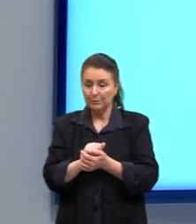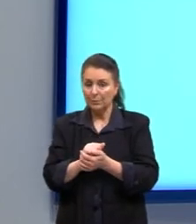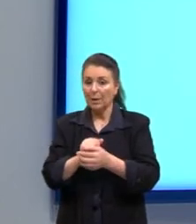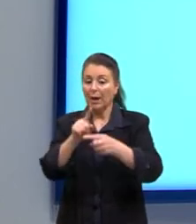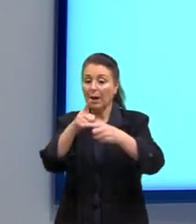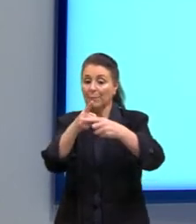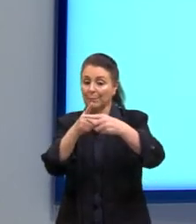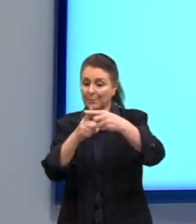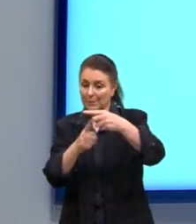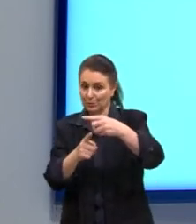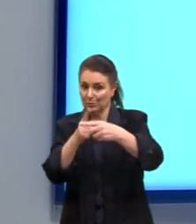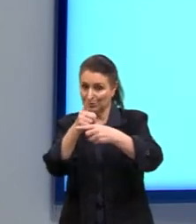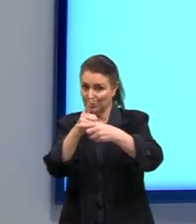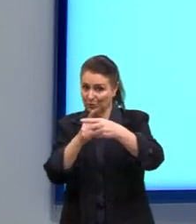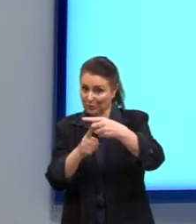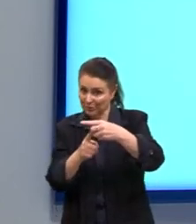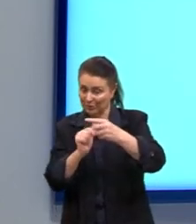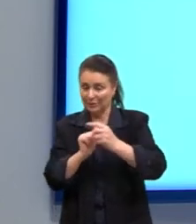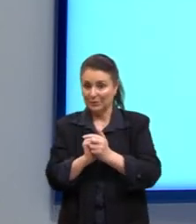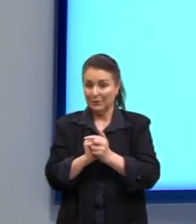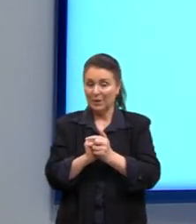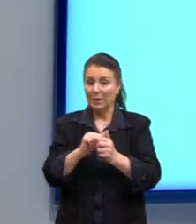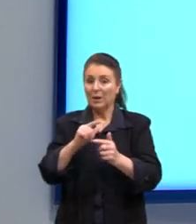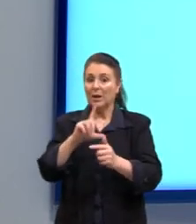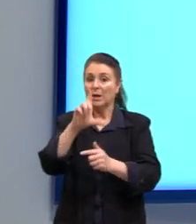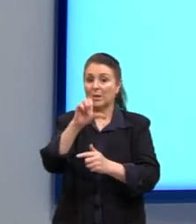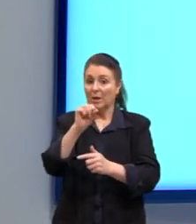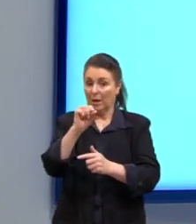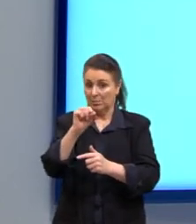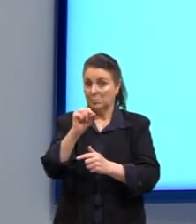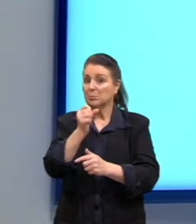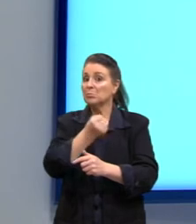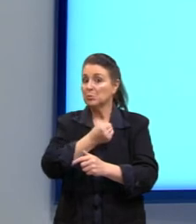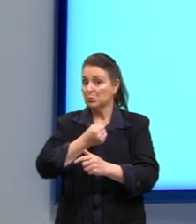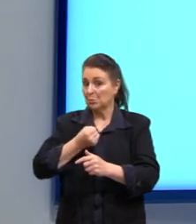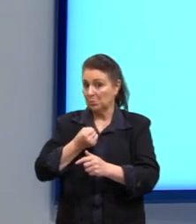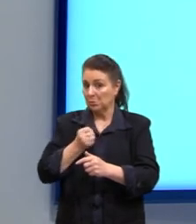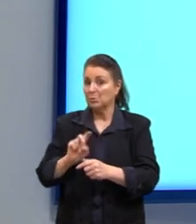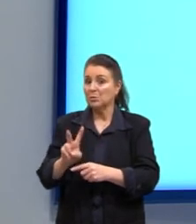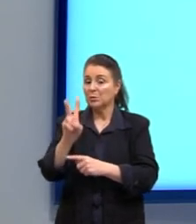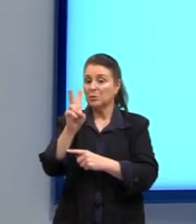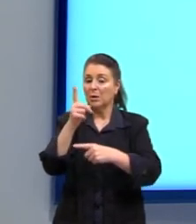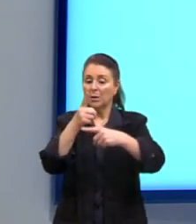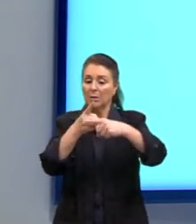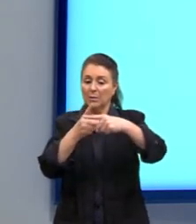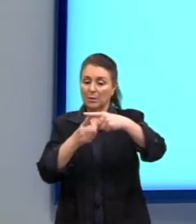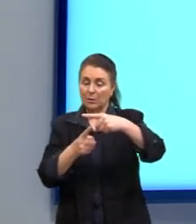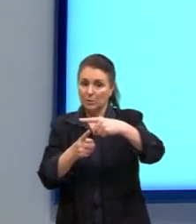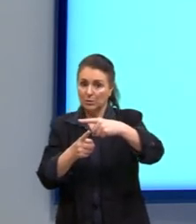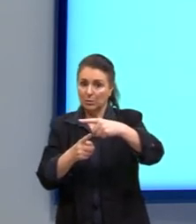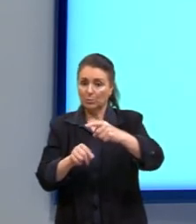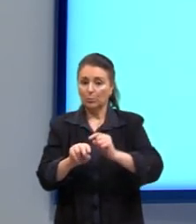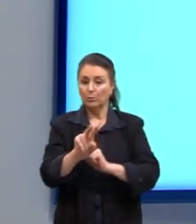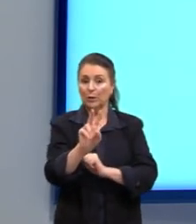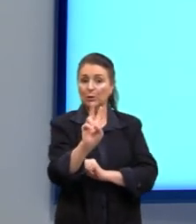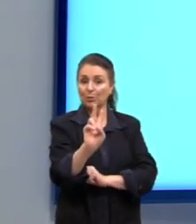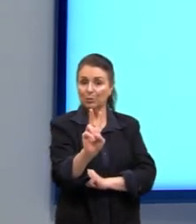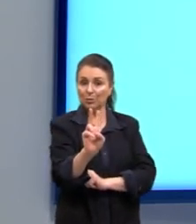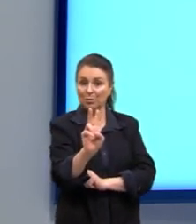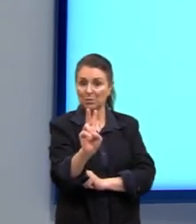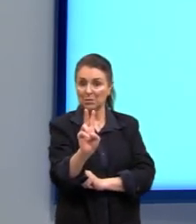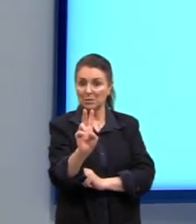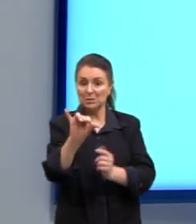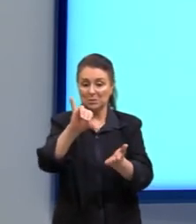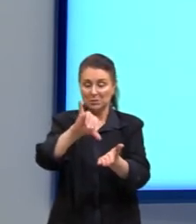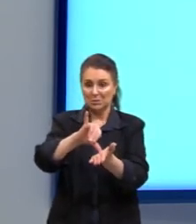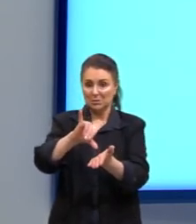mediana. Aí, nós teríamos 10 valores. Então, na mediana, restaria dois valores centrais,